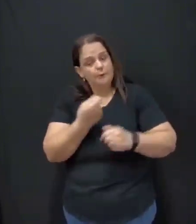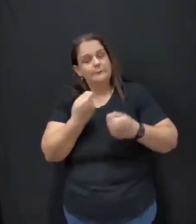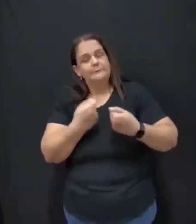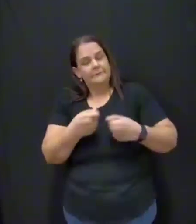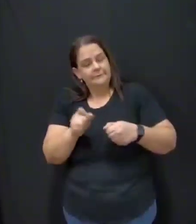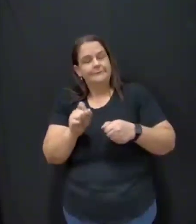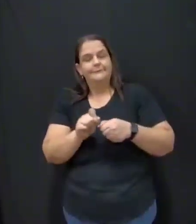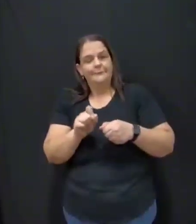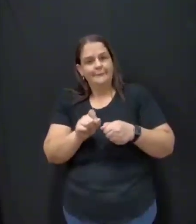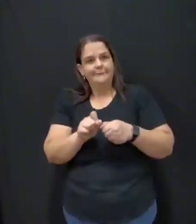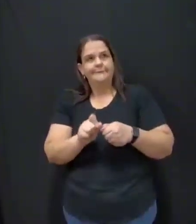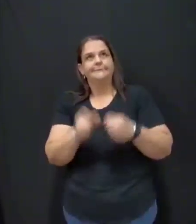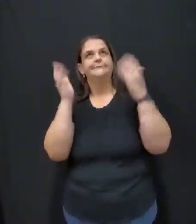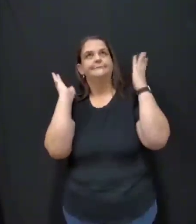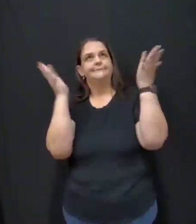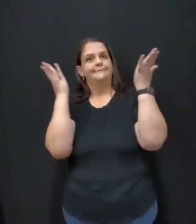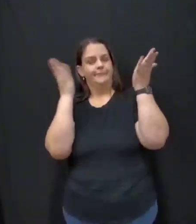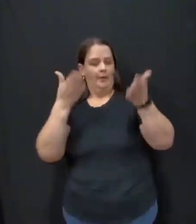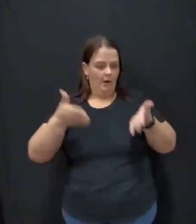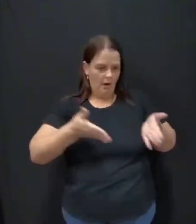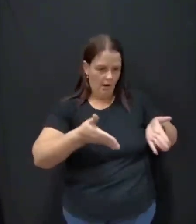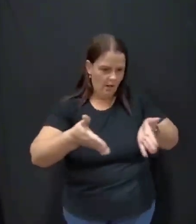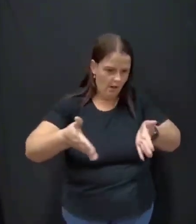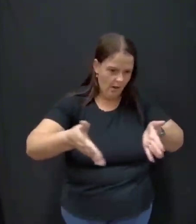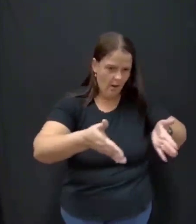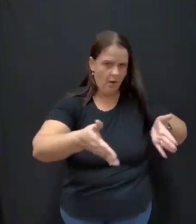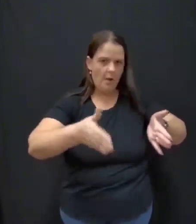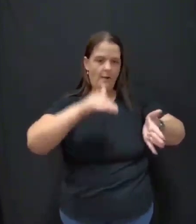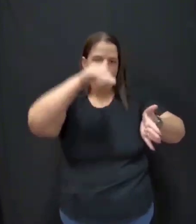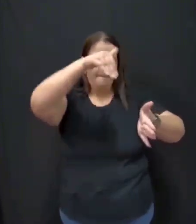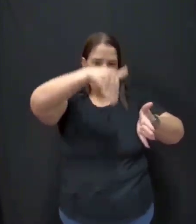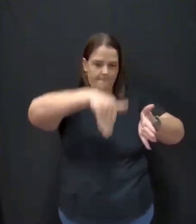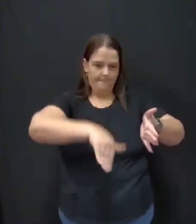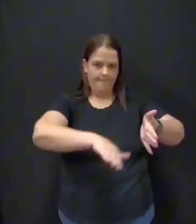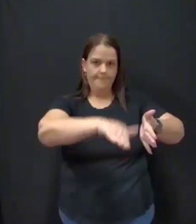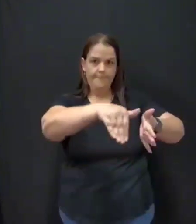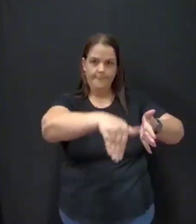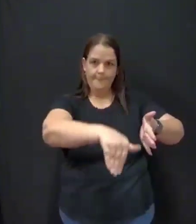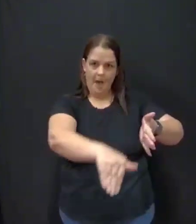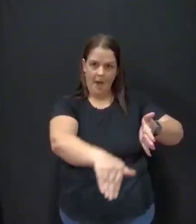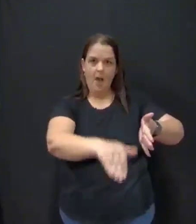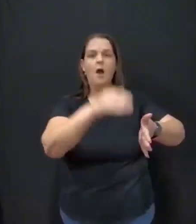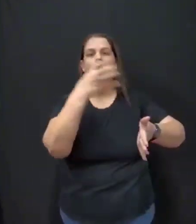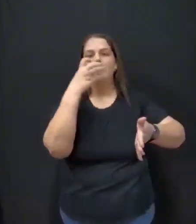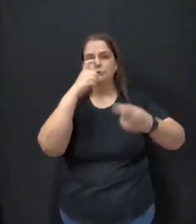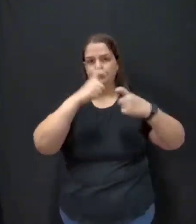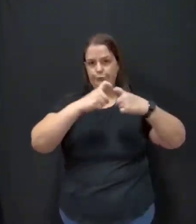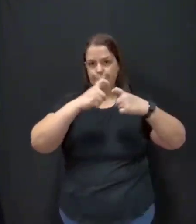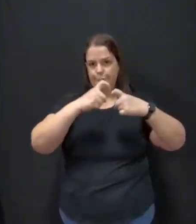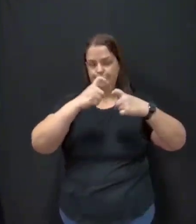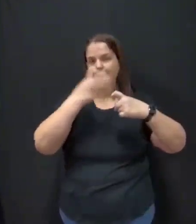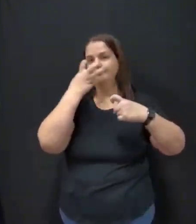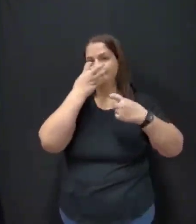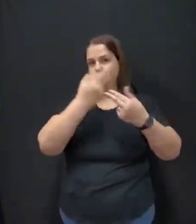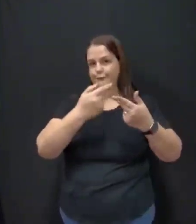na bendita baixada do Hospital Veterinário da PUC, temos sim, senhor.